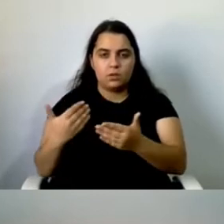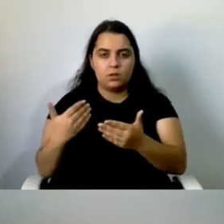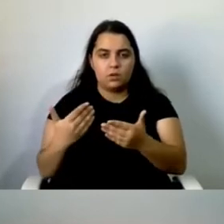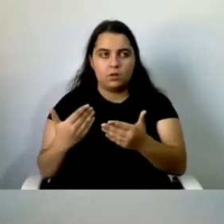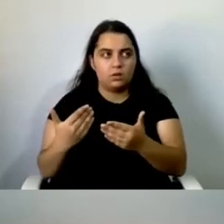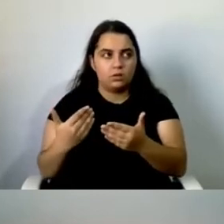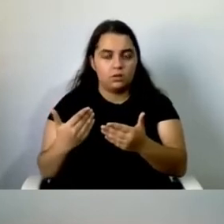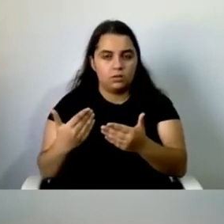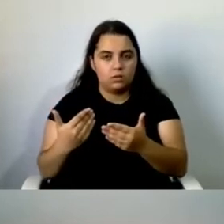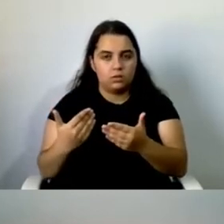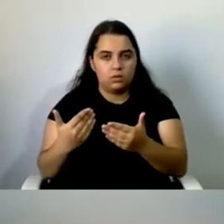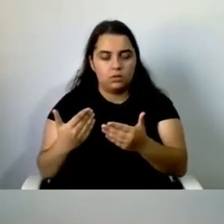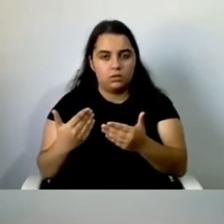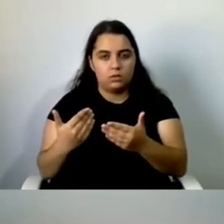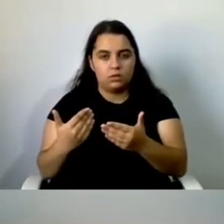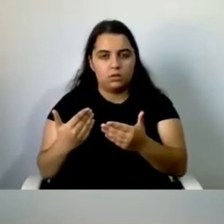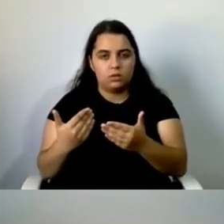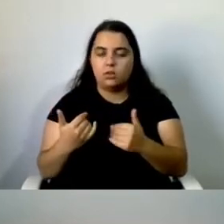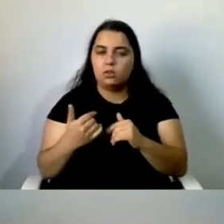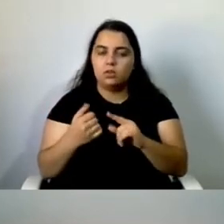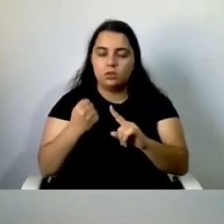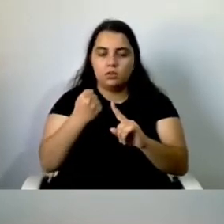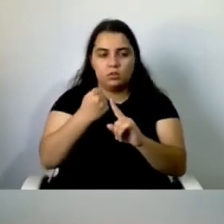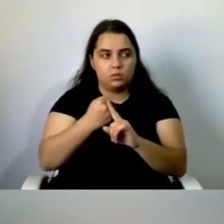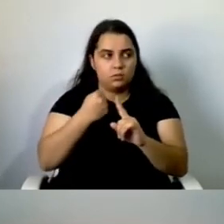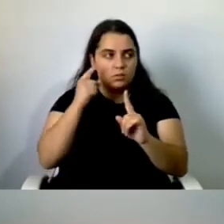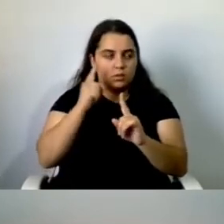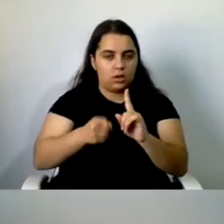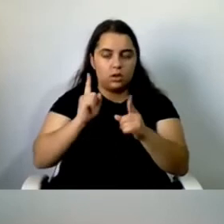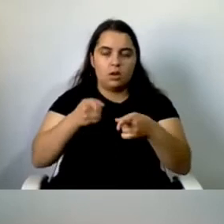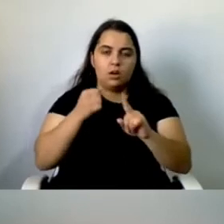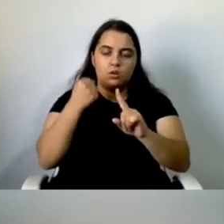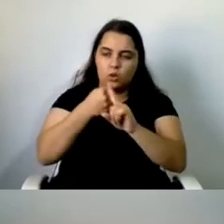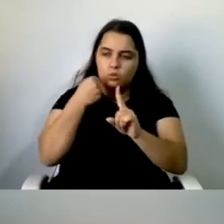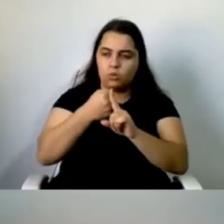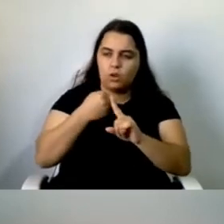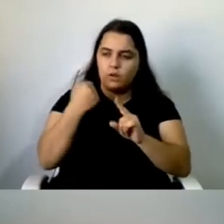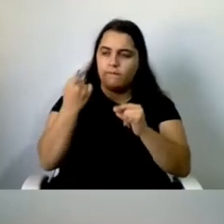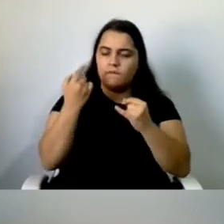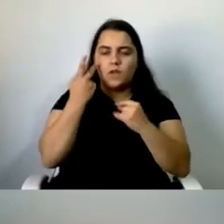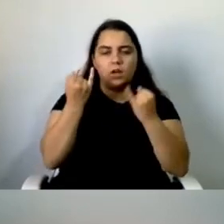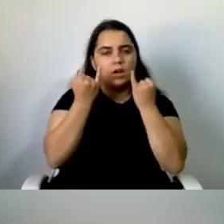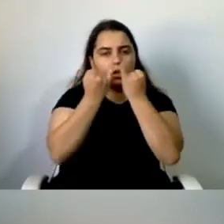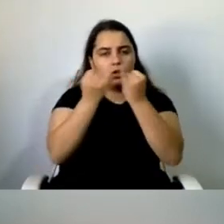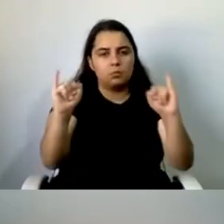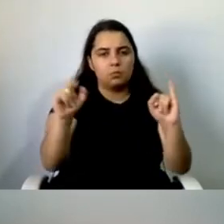por essa luta da vida independente e de um apoio